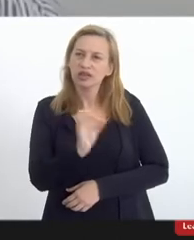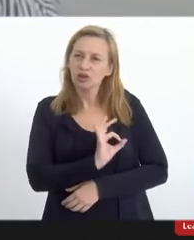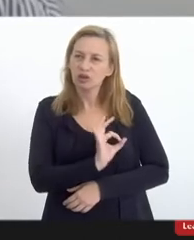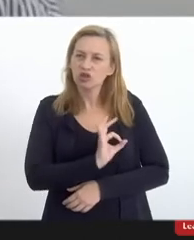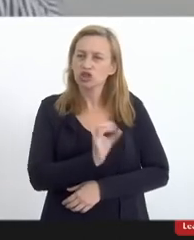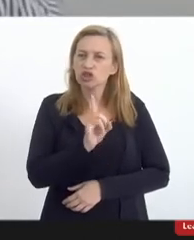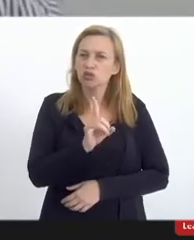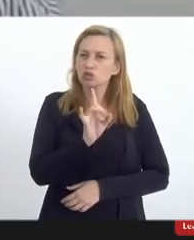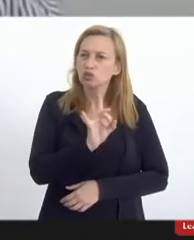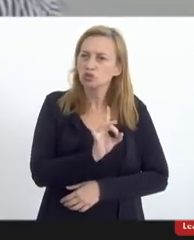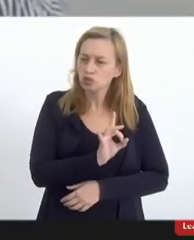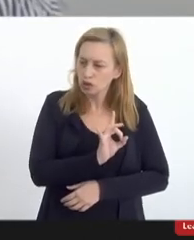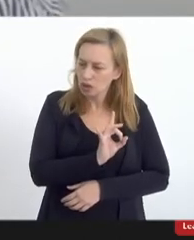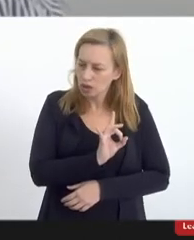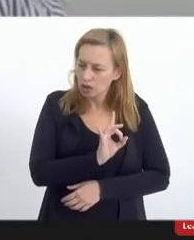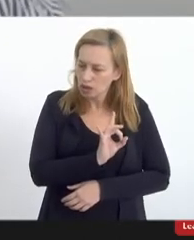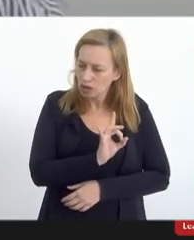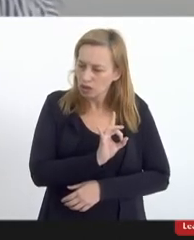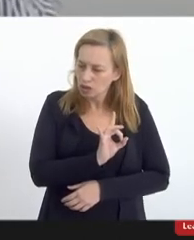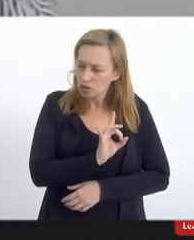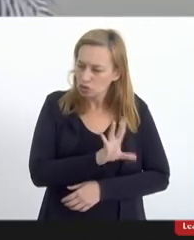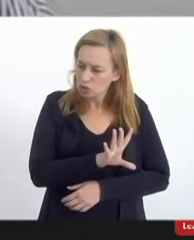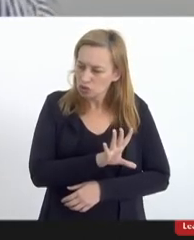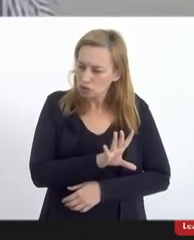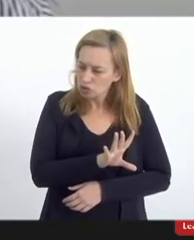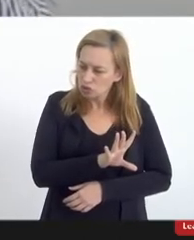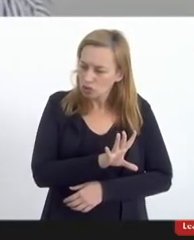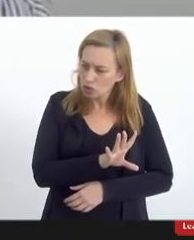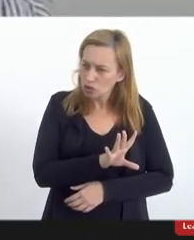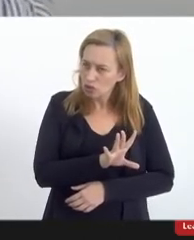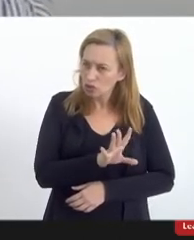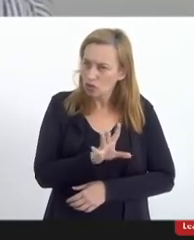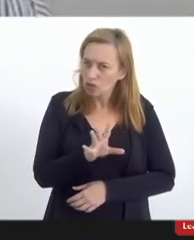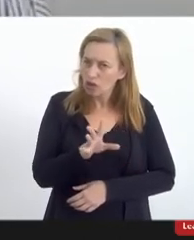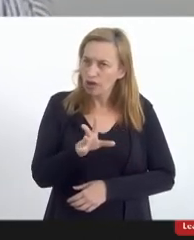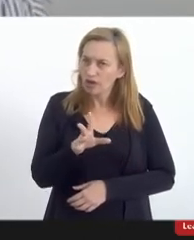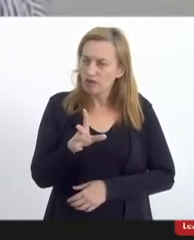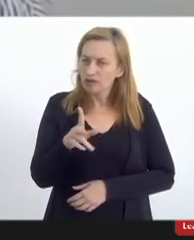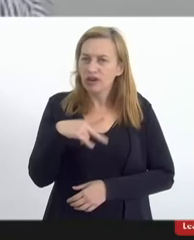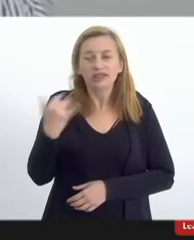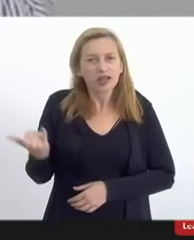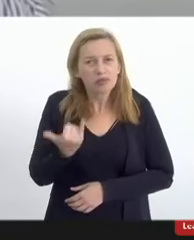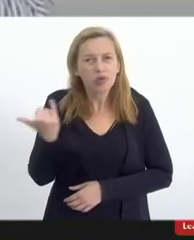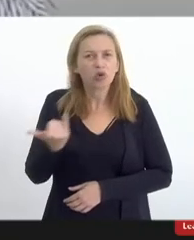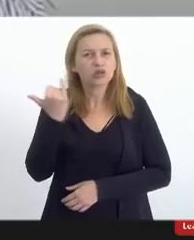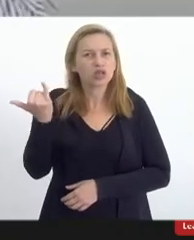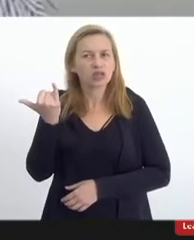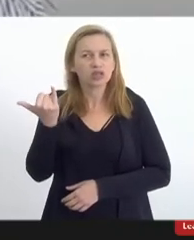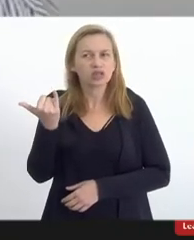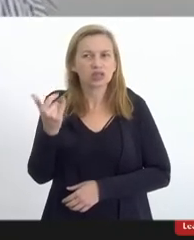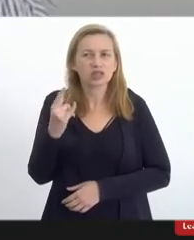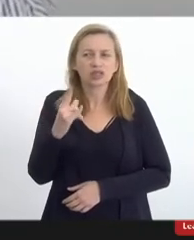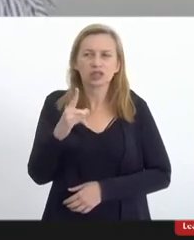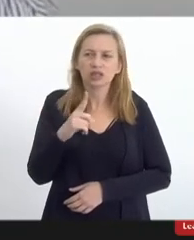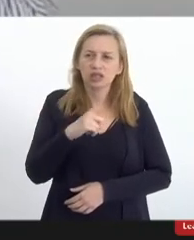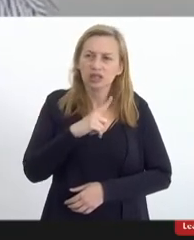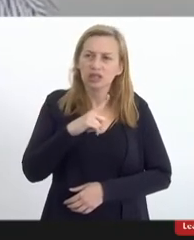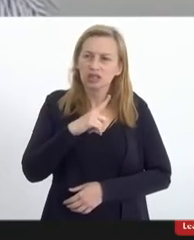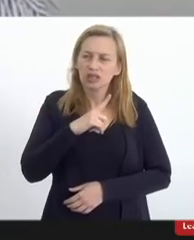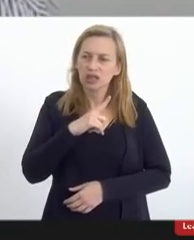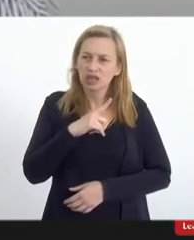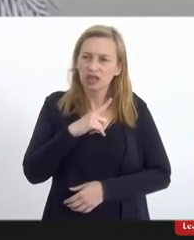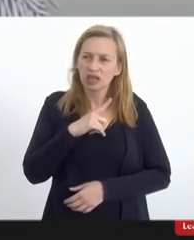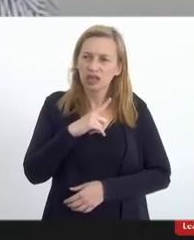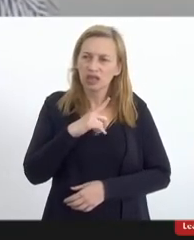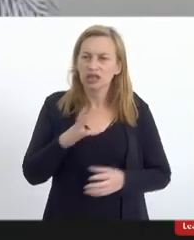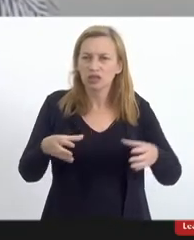não somente enfatizar a importância de termos instaurado esta comissão parlamentar